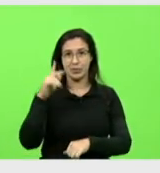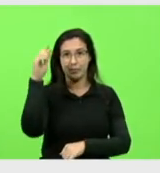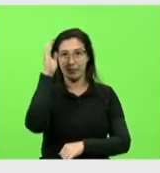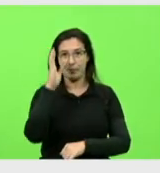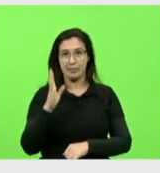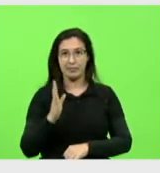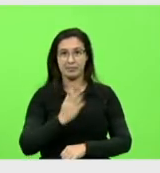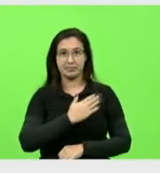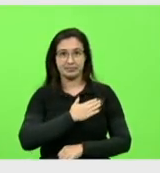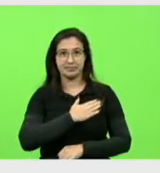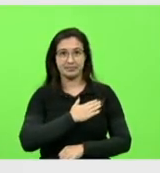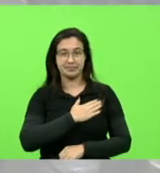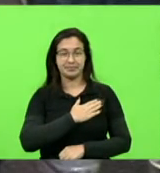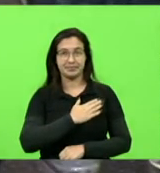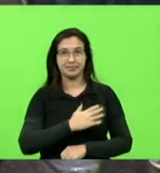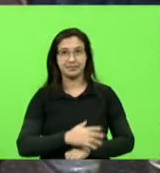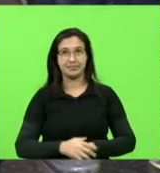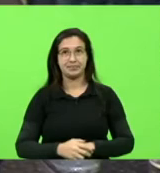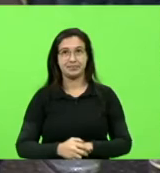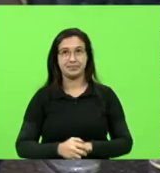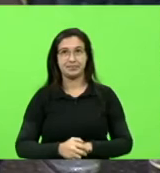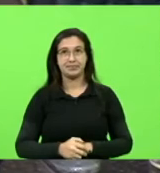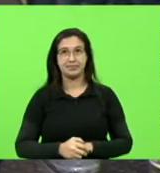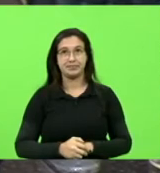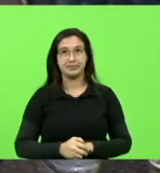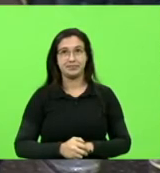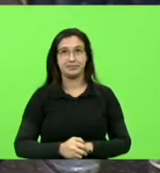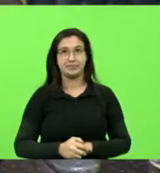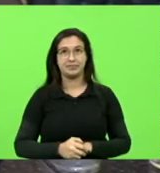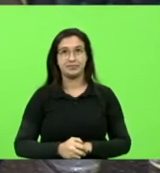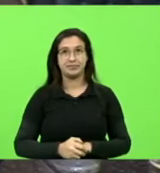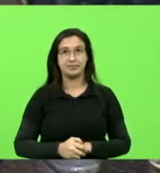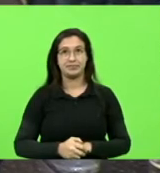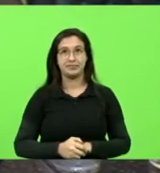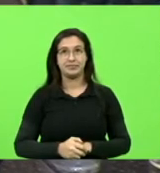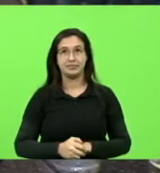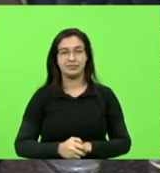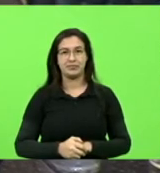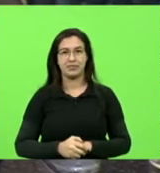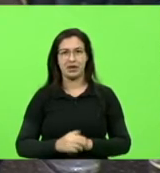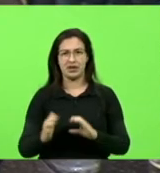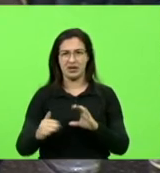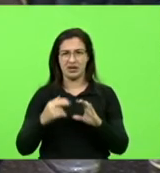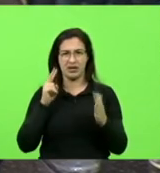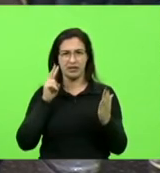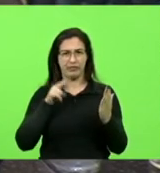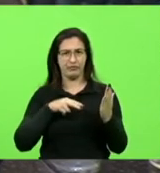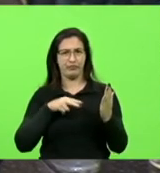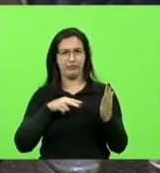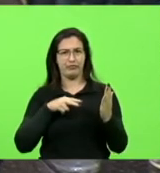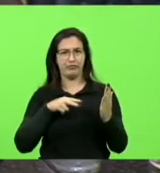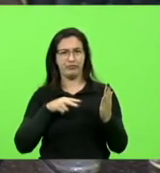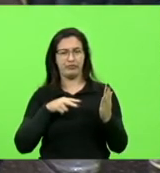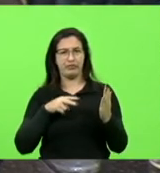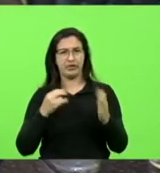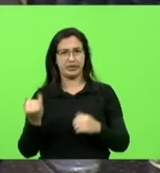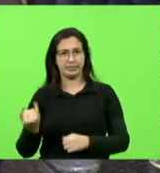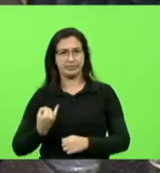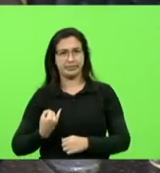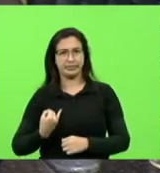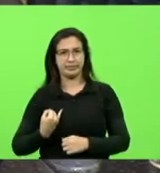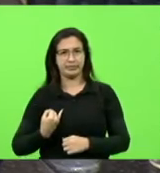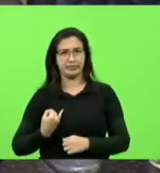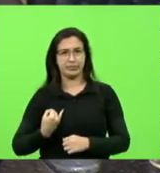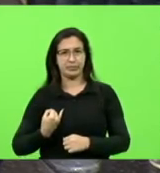pode tirar. Então, quando chegou essa aberração para mim, como forma de denúncia, nós publicizamos